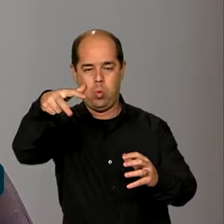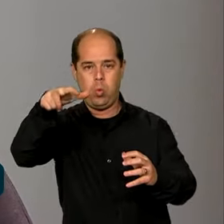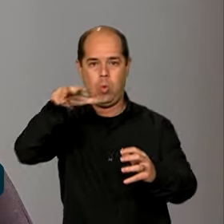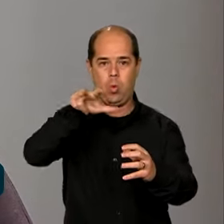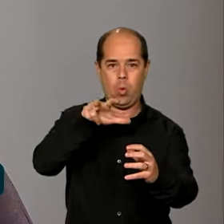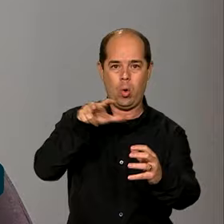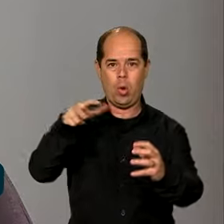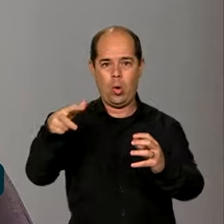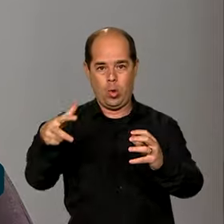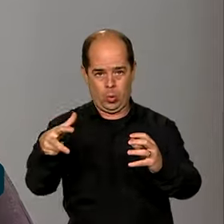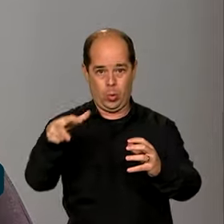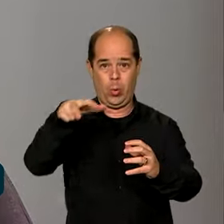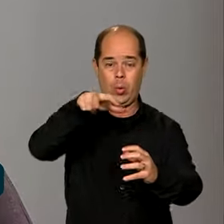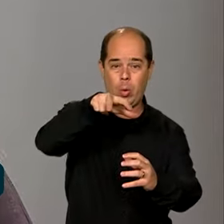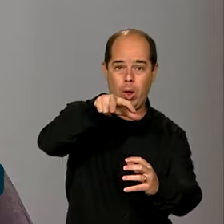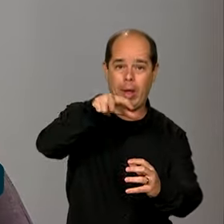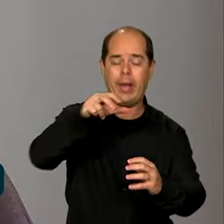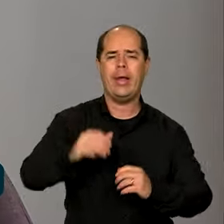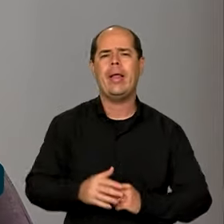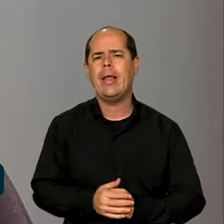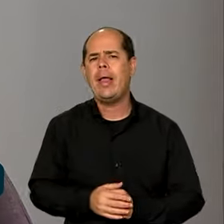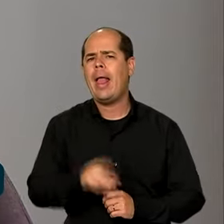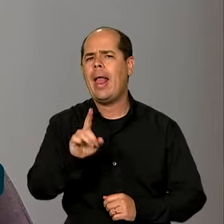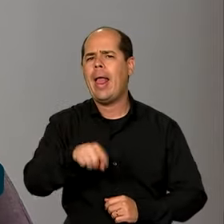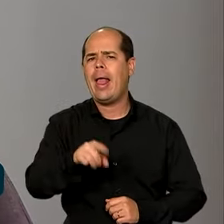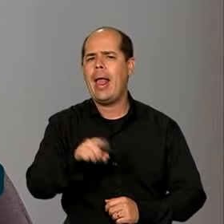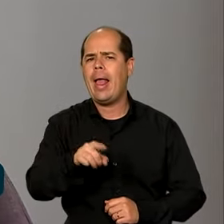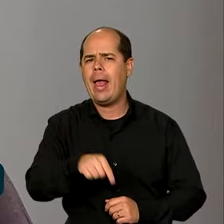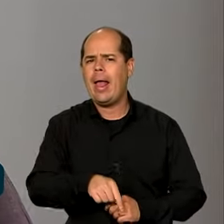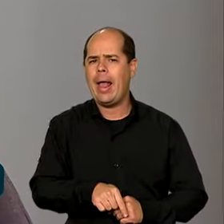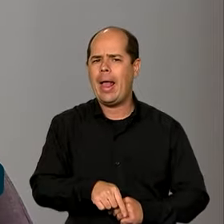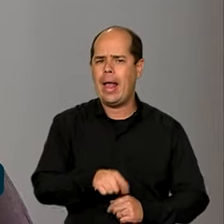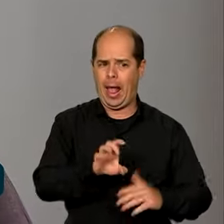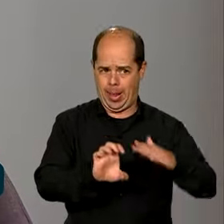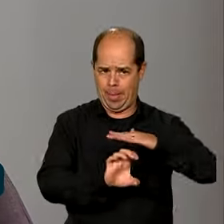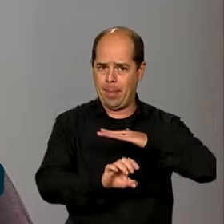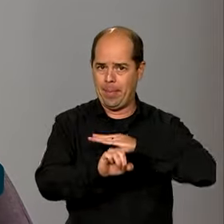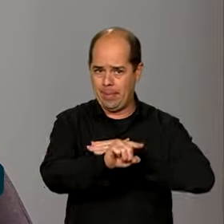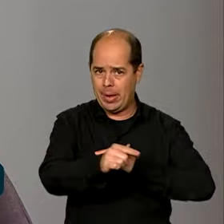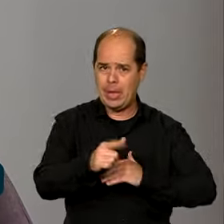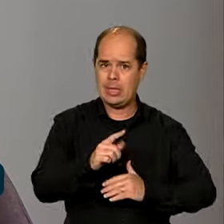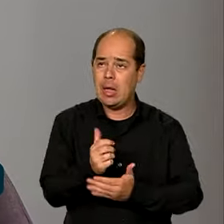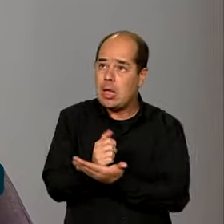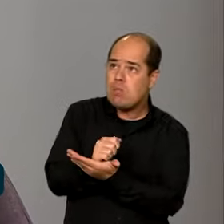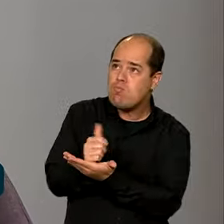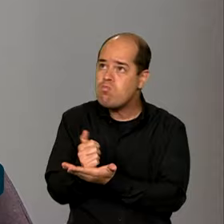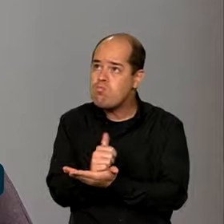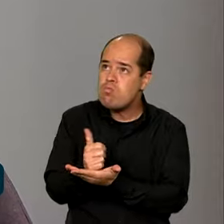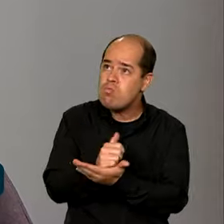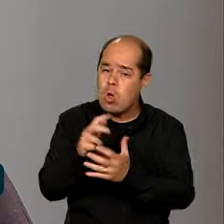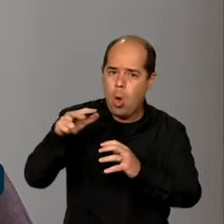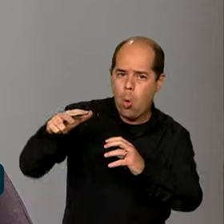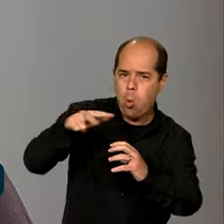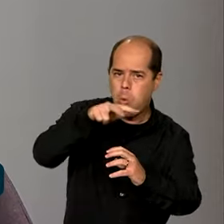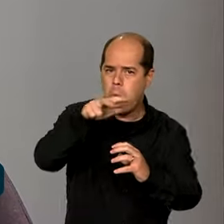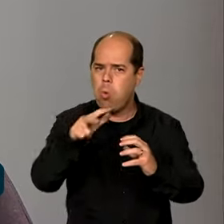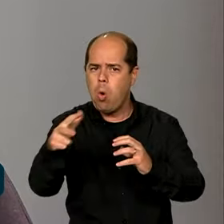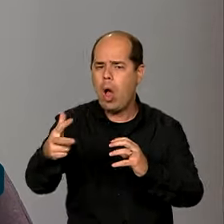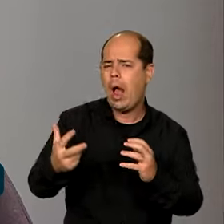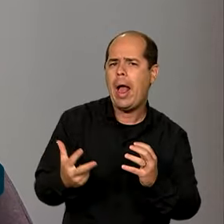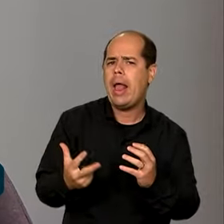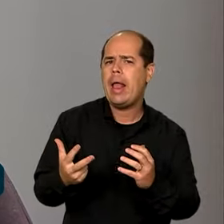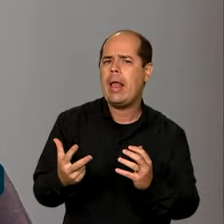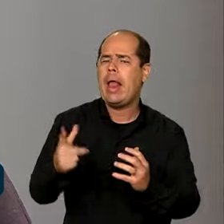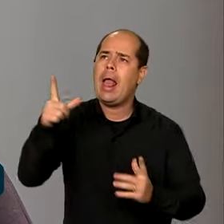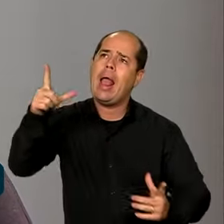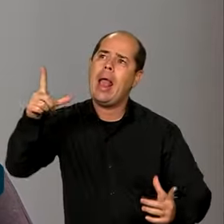É a própria Telebrás que opera esse satélite, como que vai ser a integração dessa comunicação